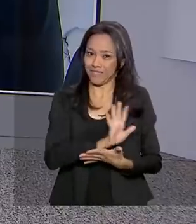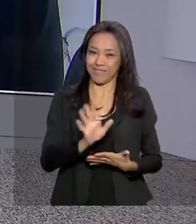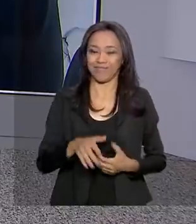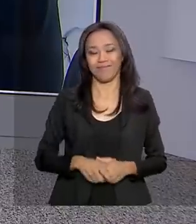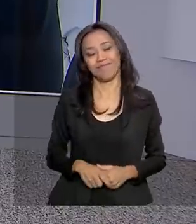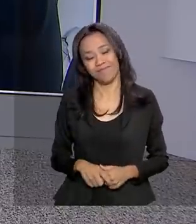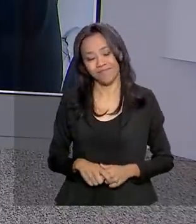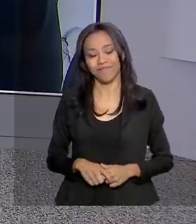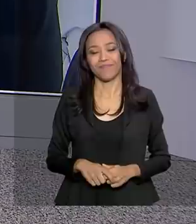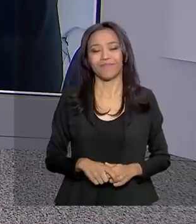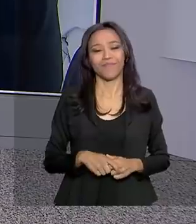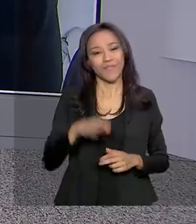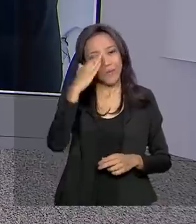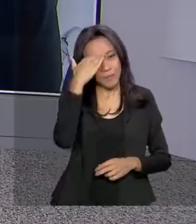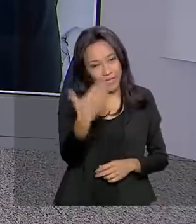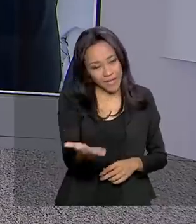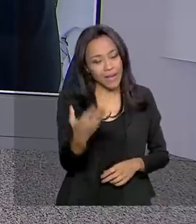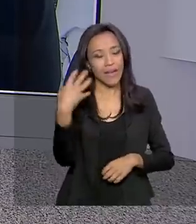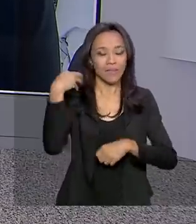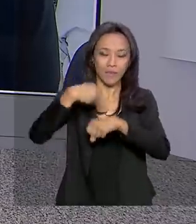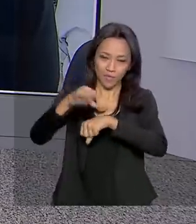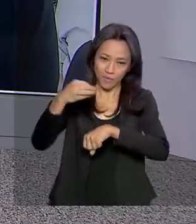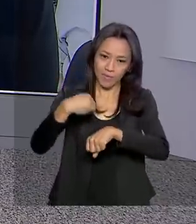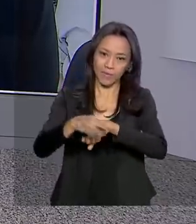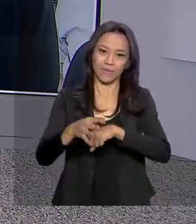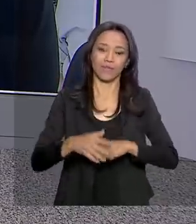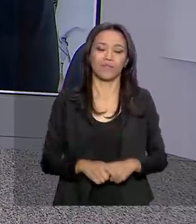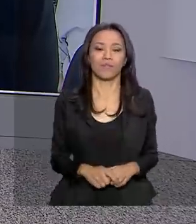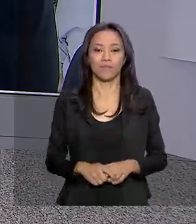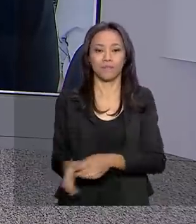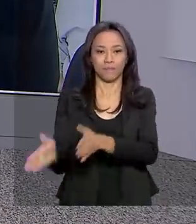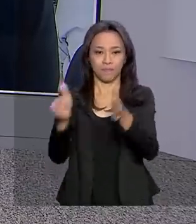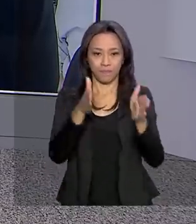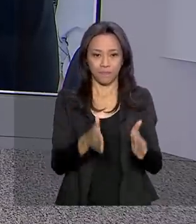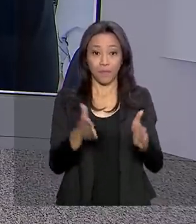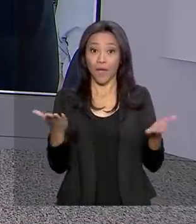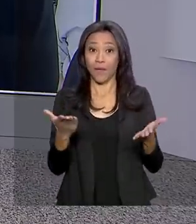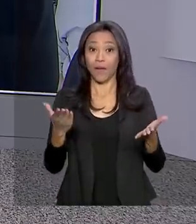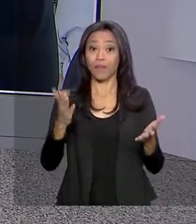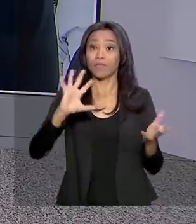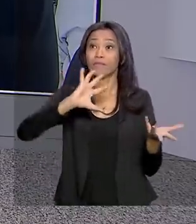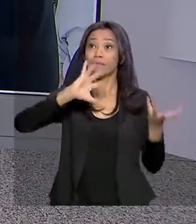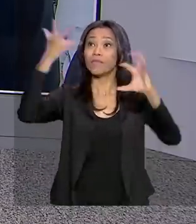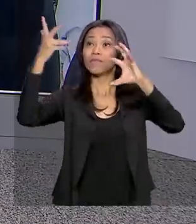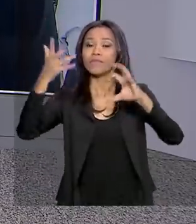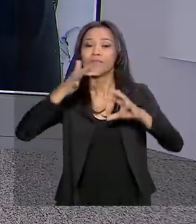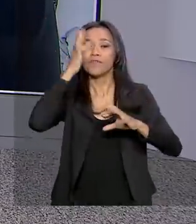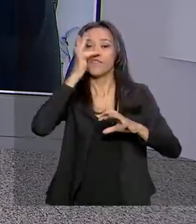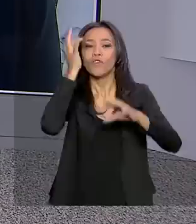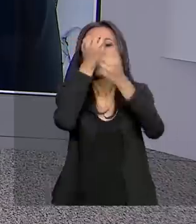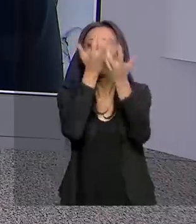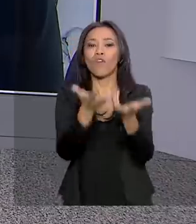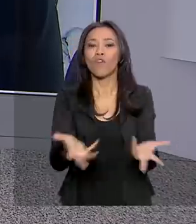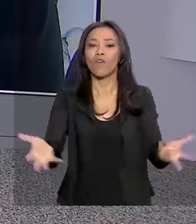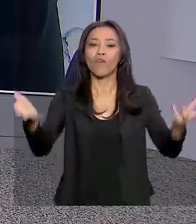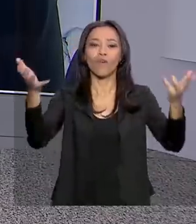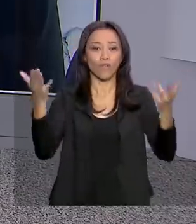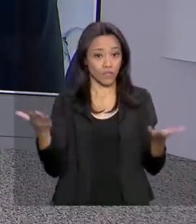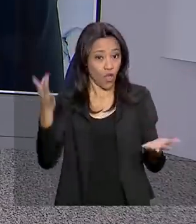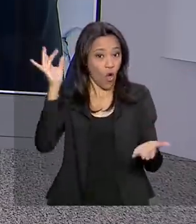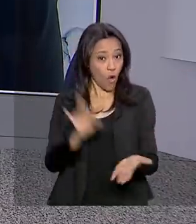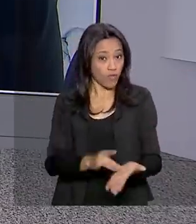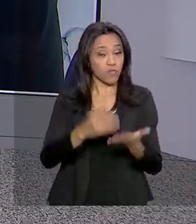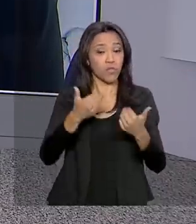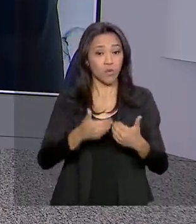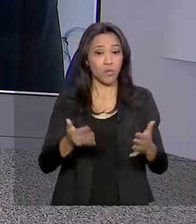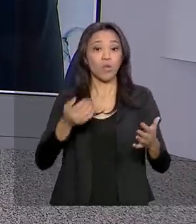É isso aí, Ricardo. Obrigada pelas informações, viu? E olha, estamos na primavera. A nova estação começou oficialmente às 4